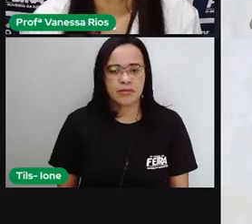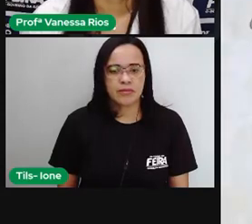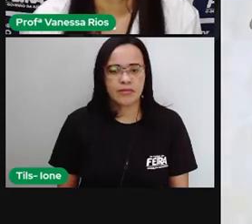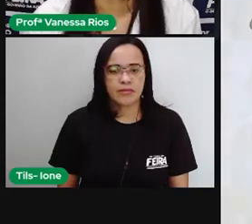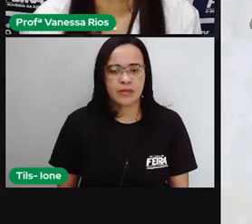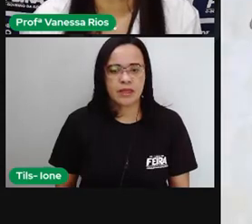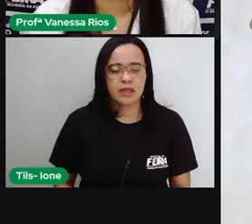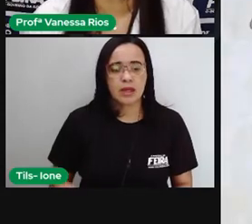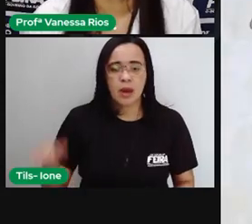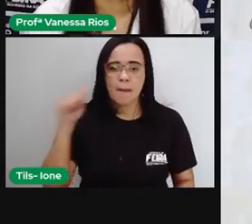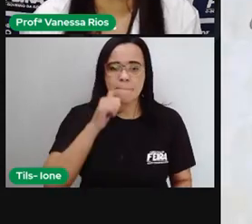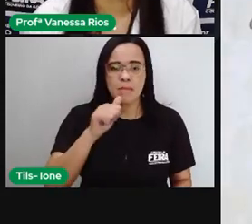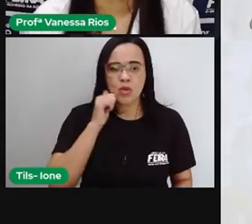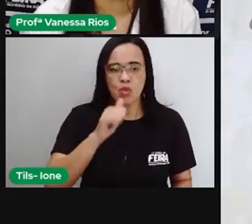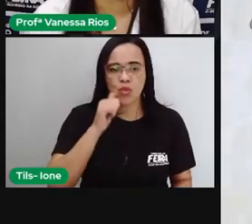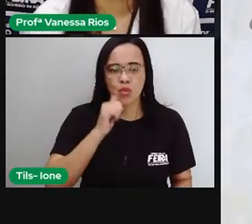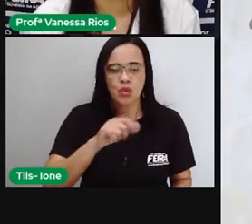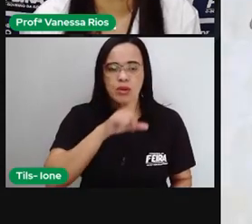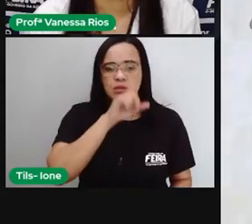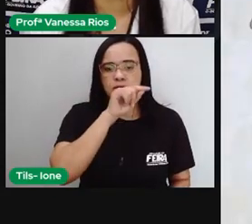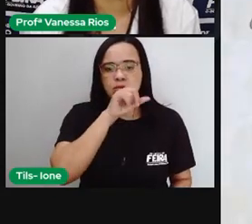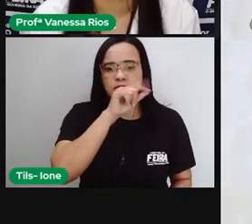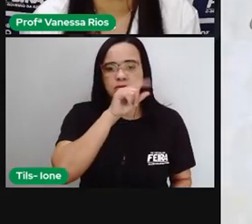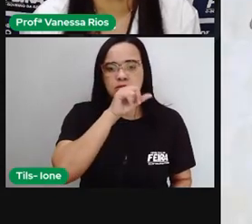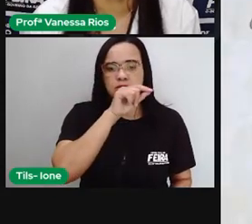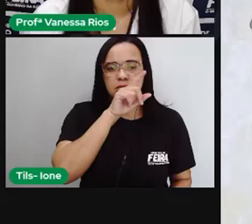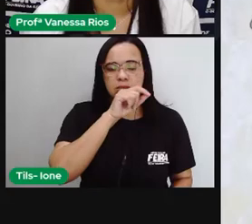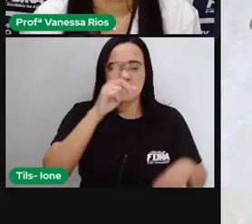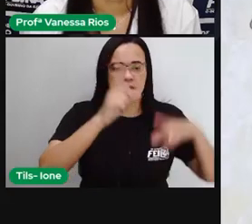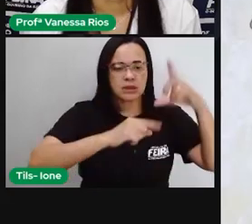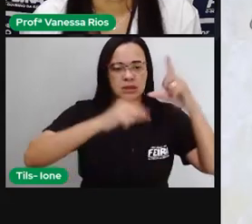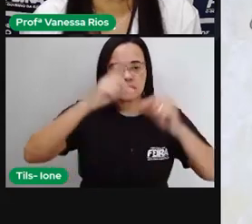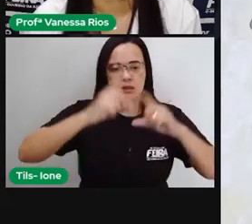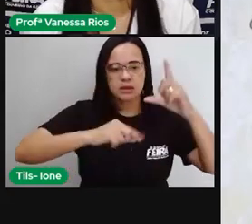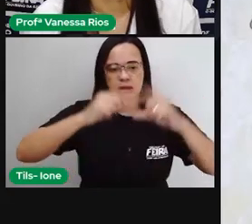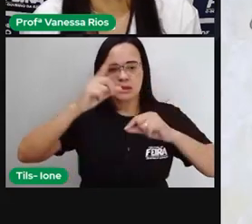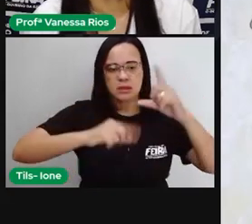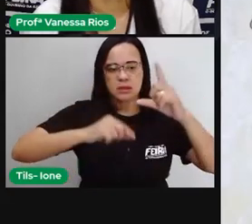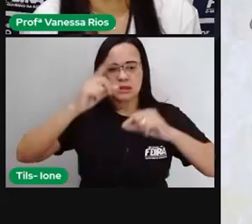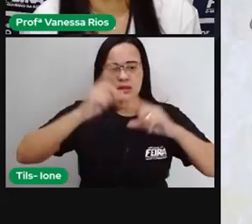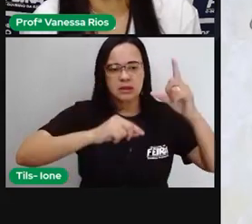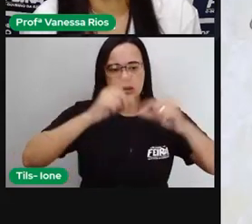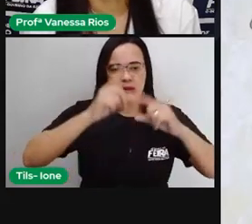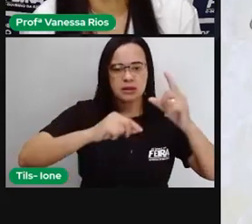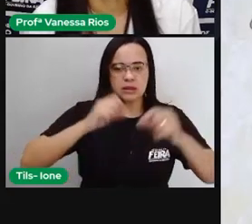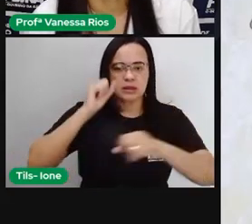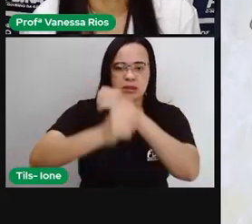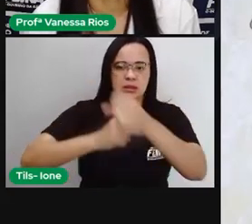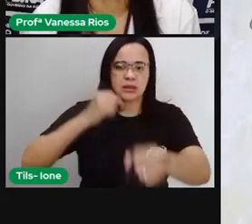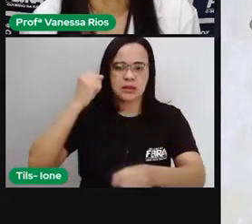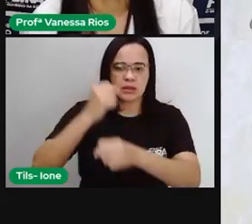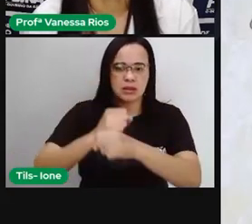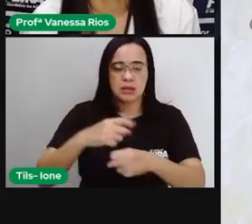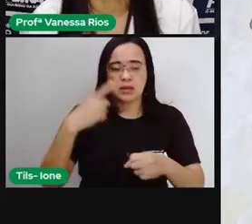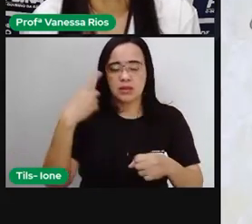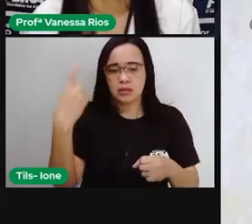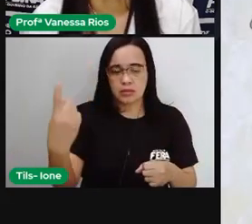E aqui Mulher, Pássaro e Estrela. E aí tem como data 1966